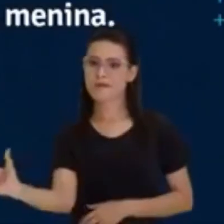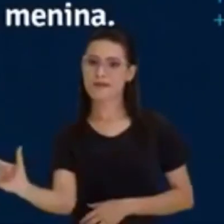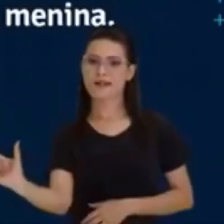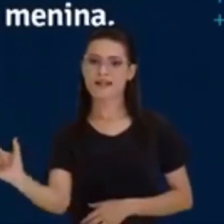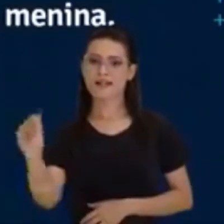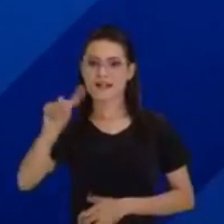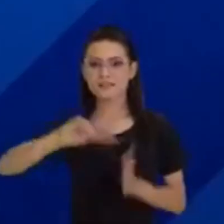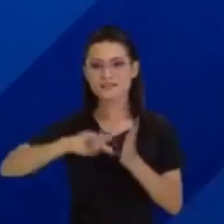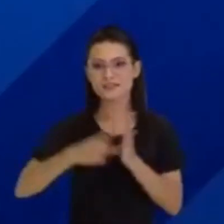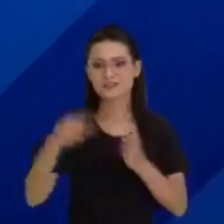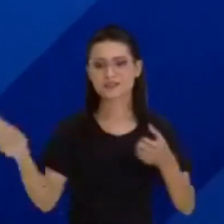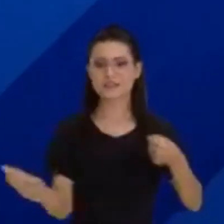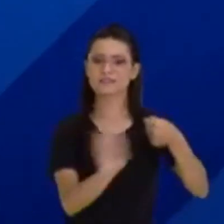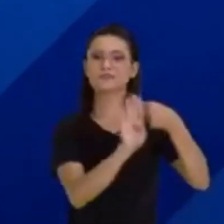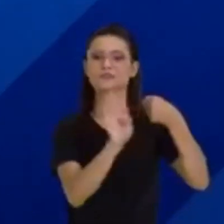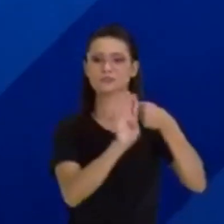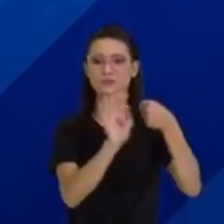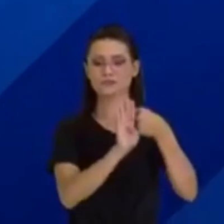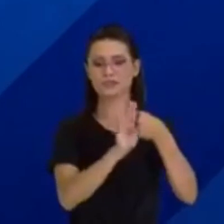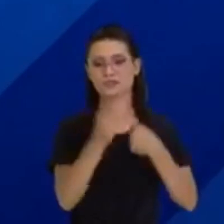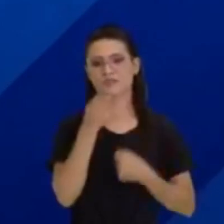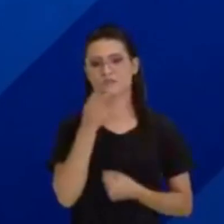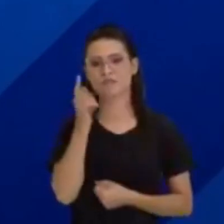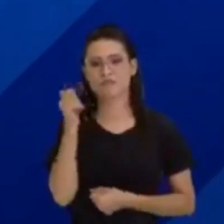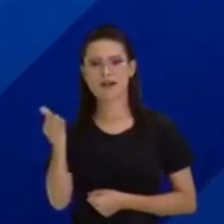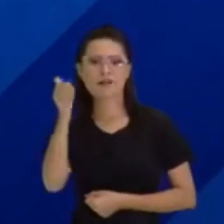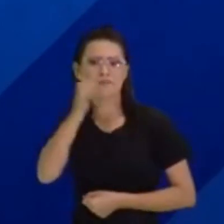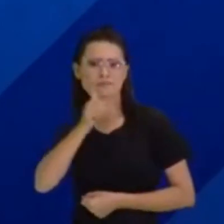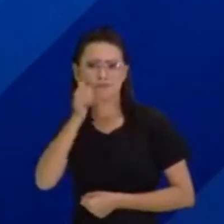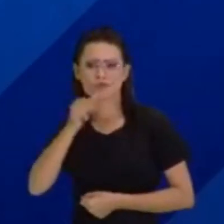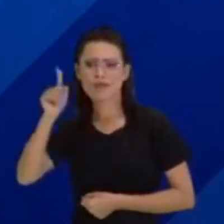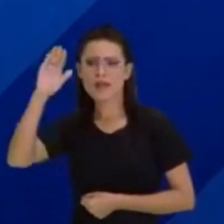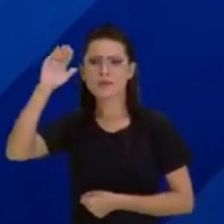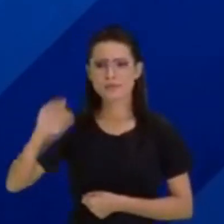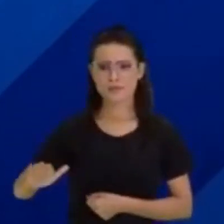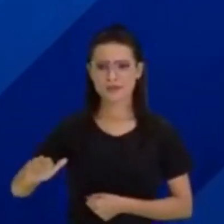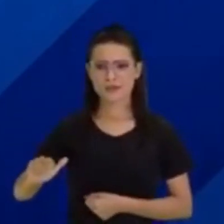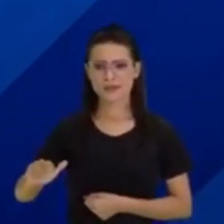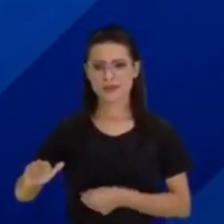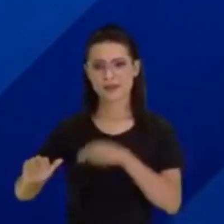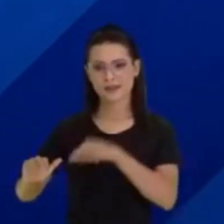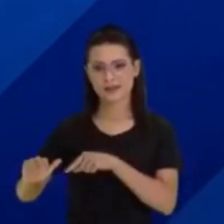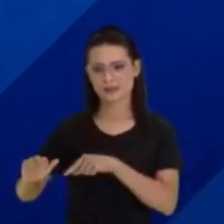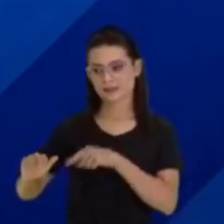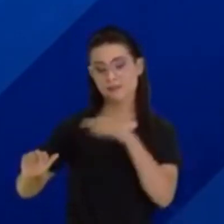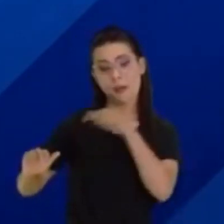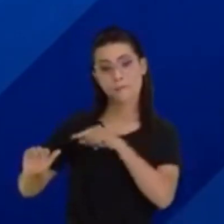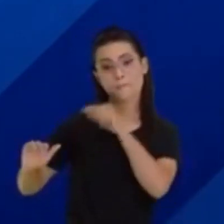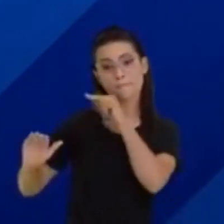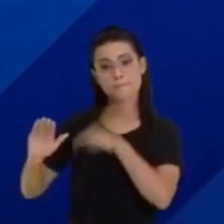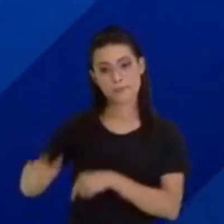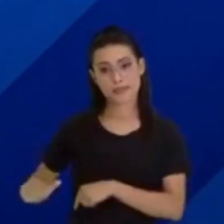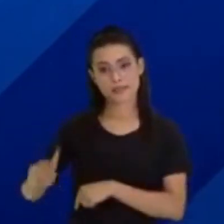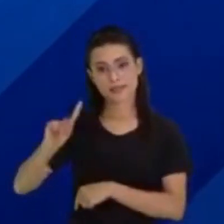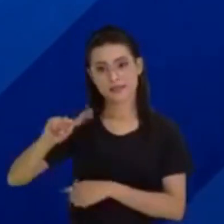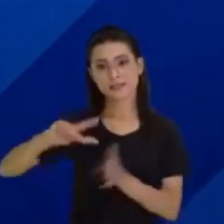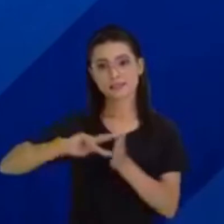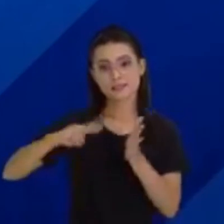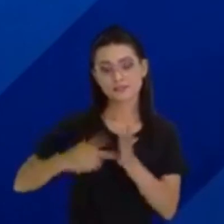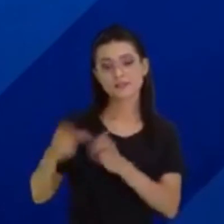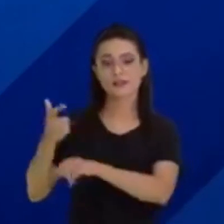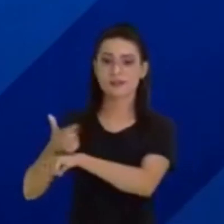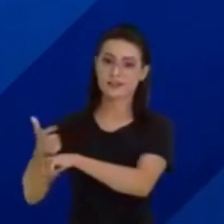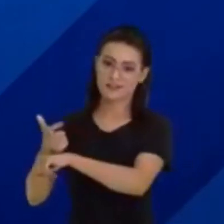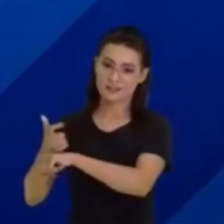pequena, garota pequena, neguinha pequena. A palavra pequena, nesse caso, seria adjetivo,